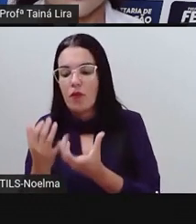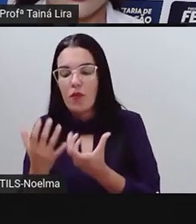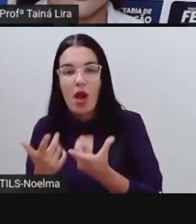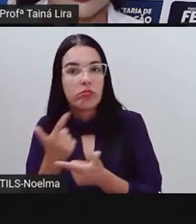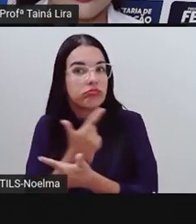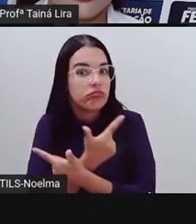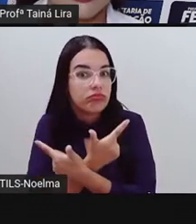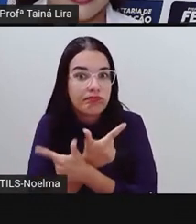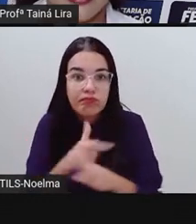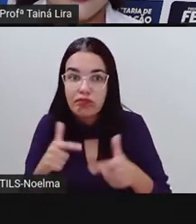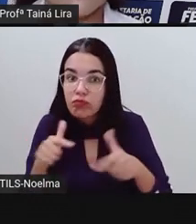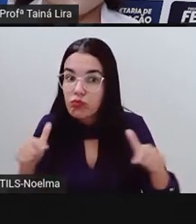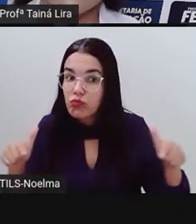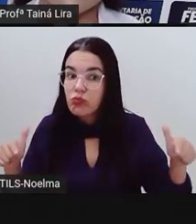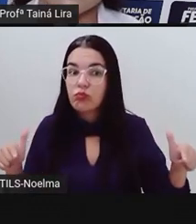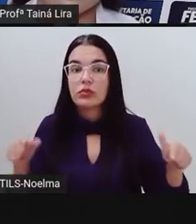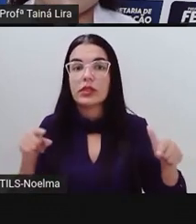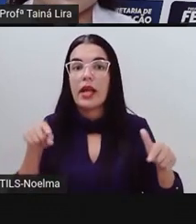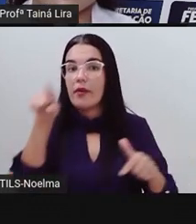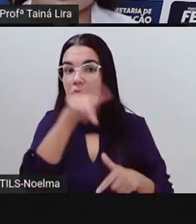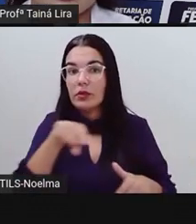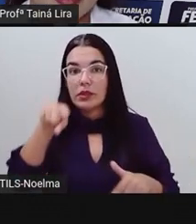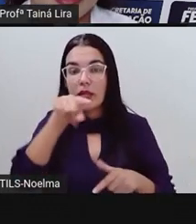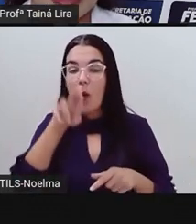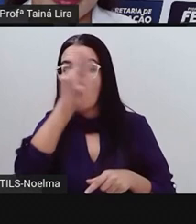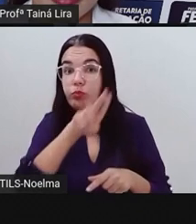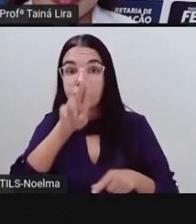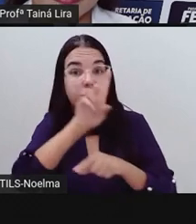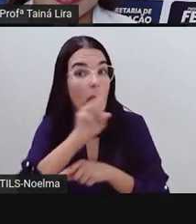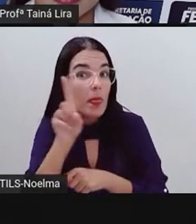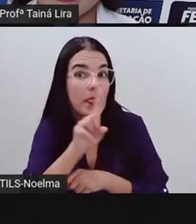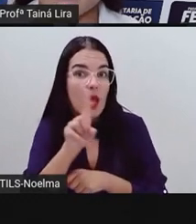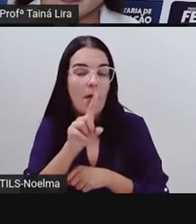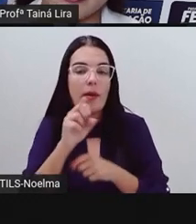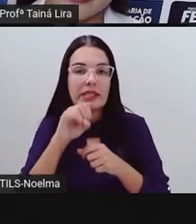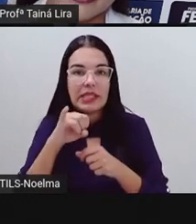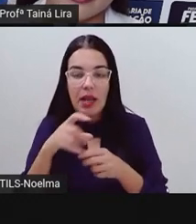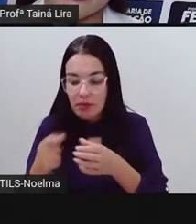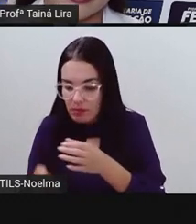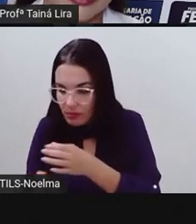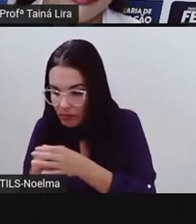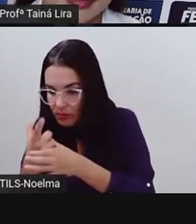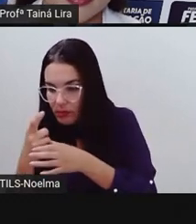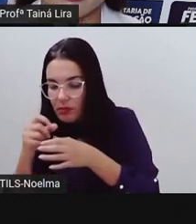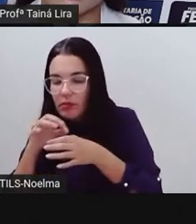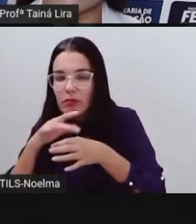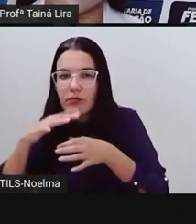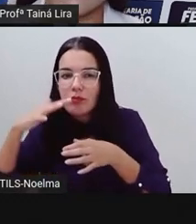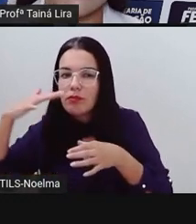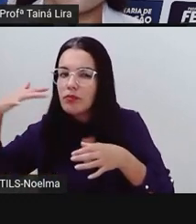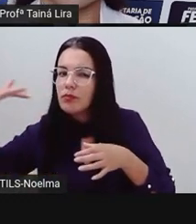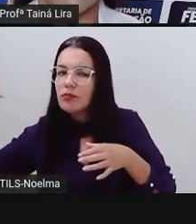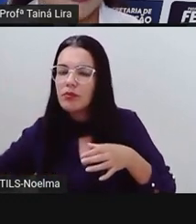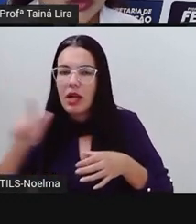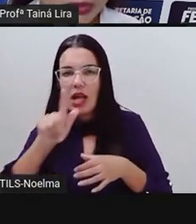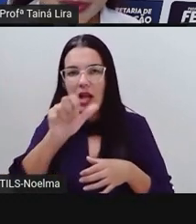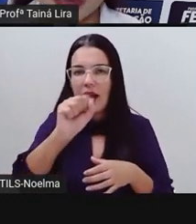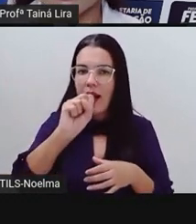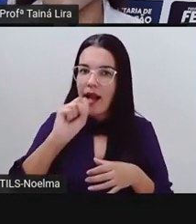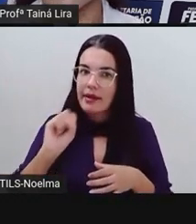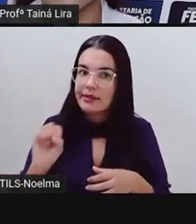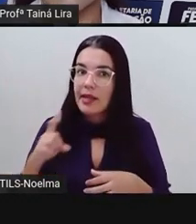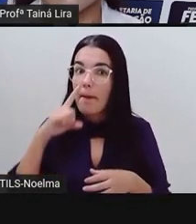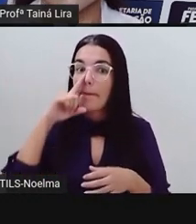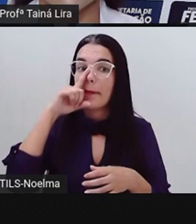utilizam gás. Pode esquecer aí uma boca do fogão aberta e tem um vazamento de gás, que é muito